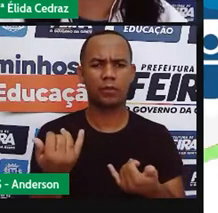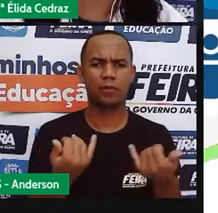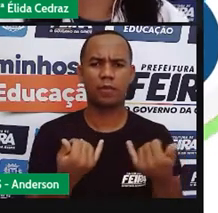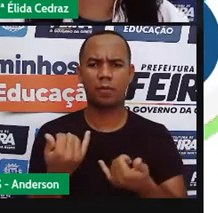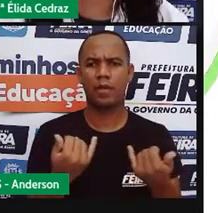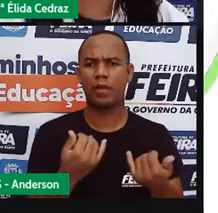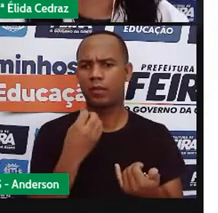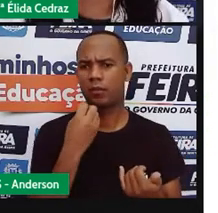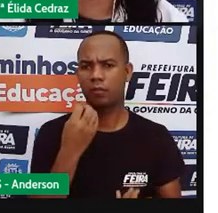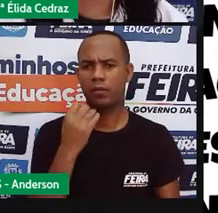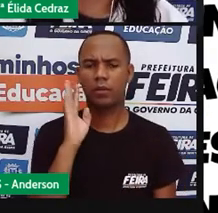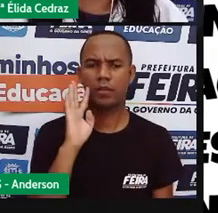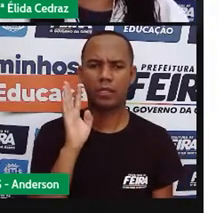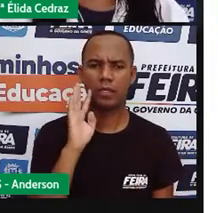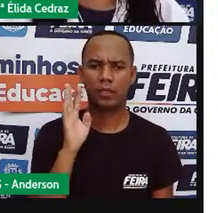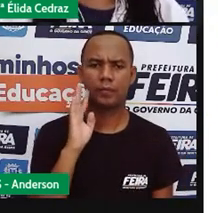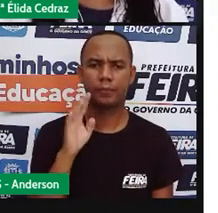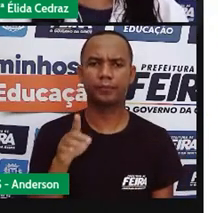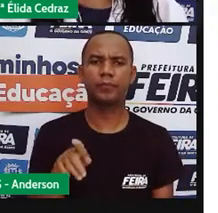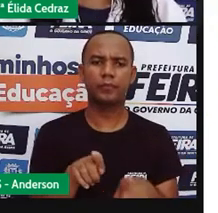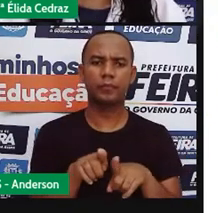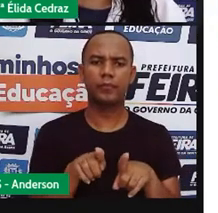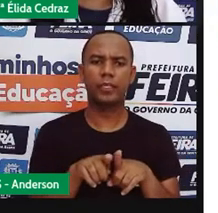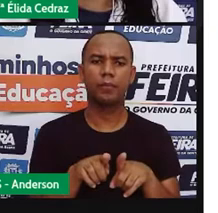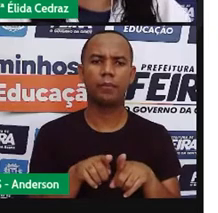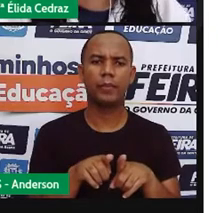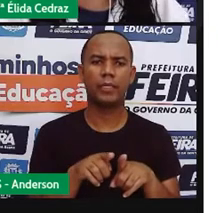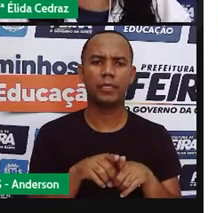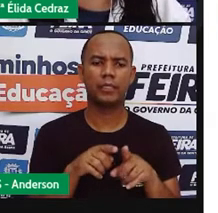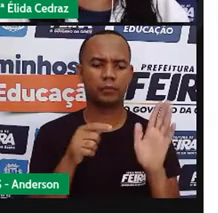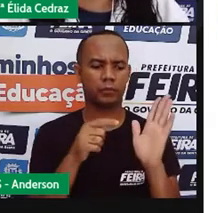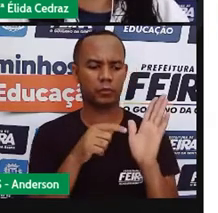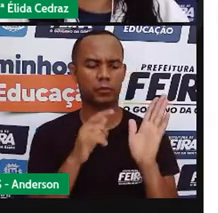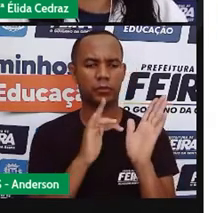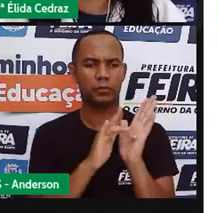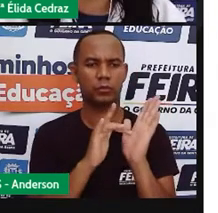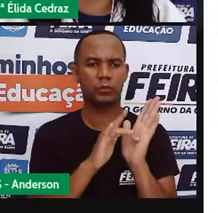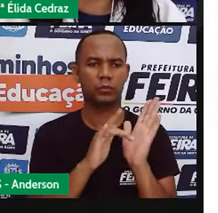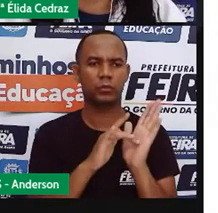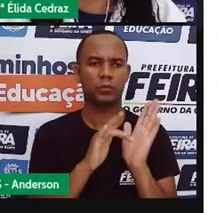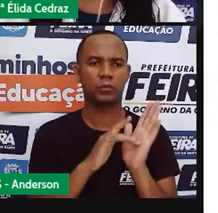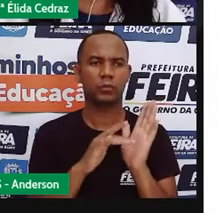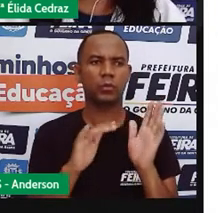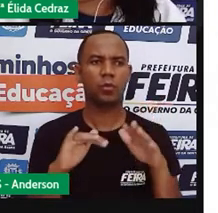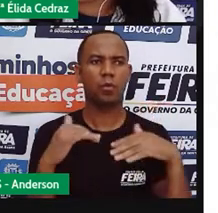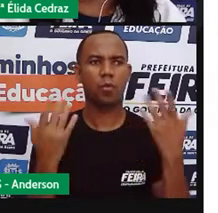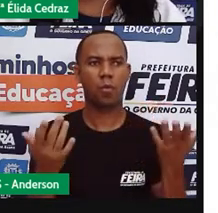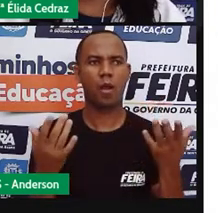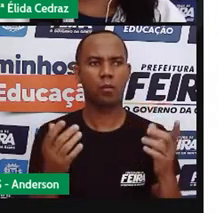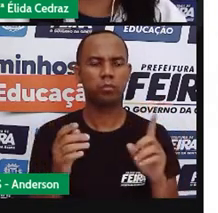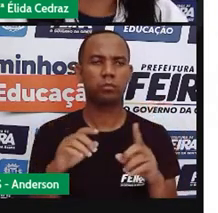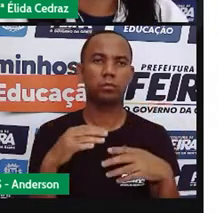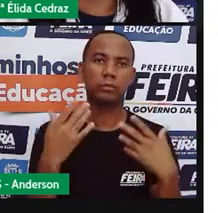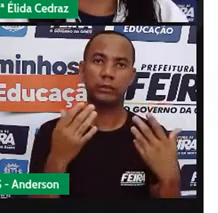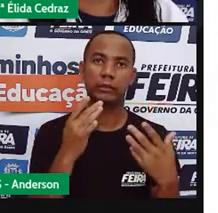As redes sociais são um local ou os locais de interação social.